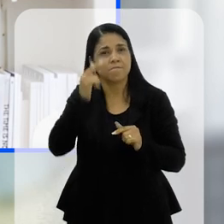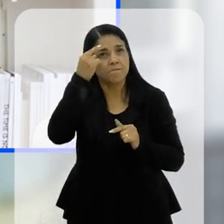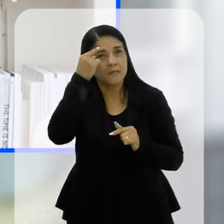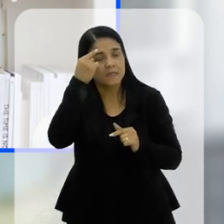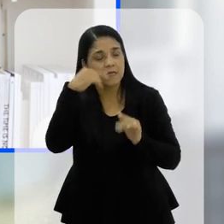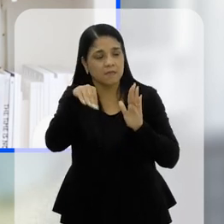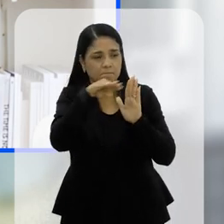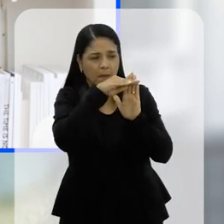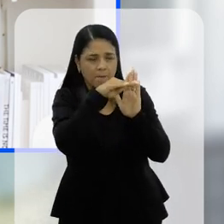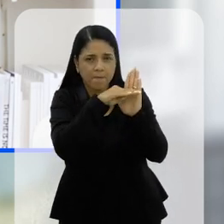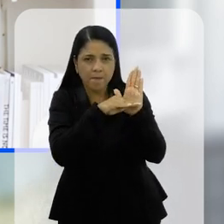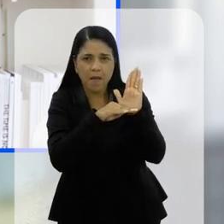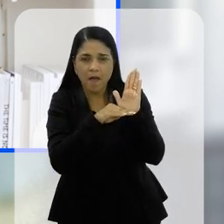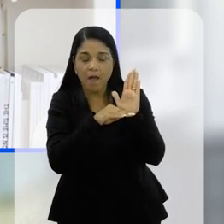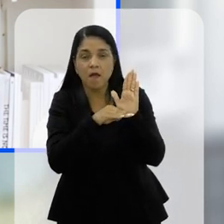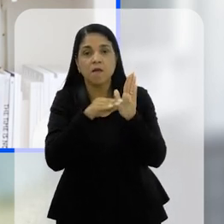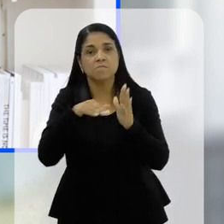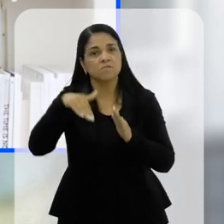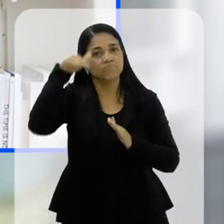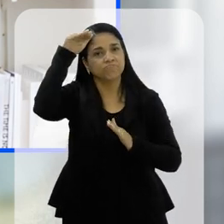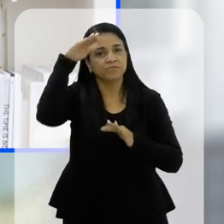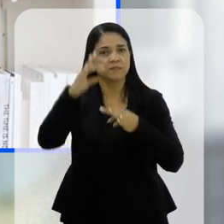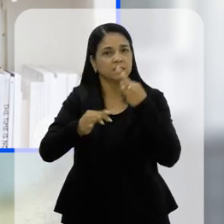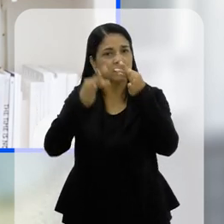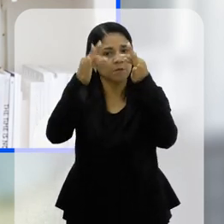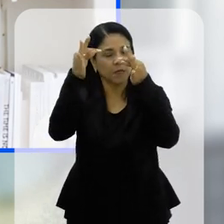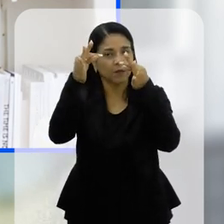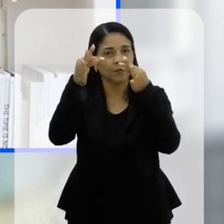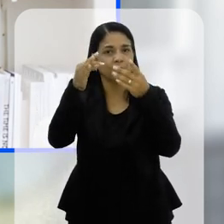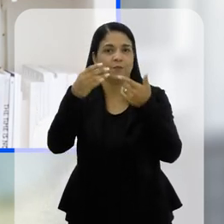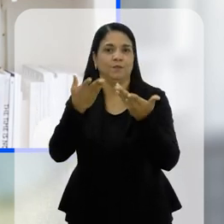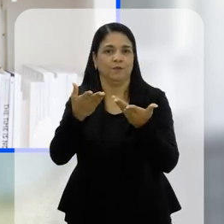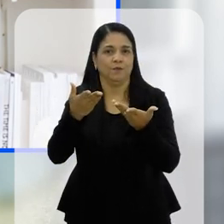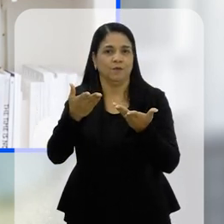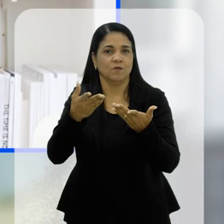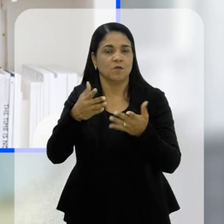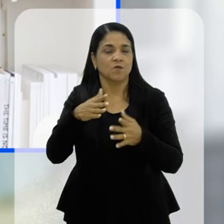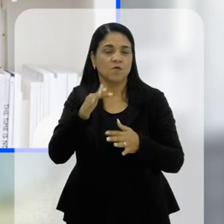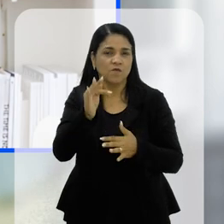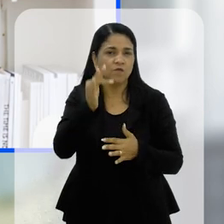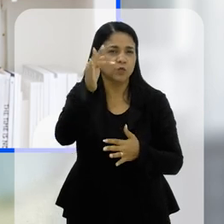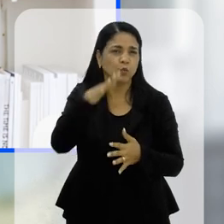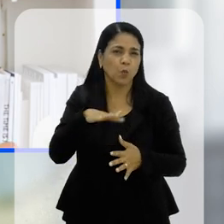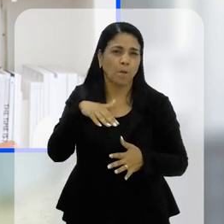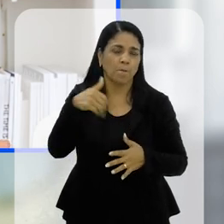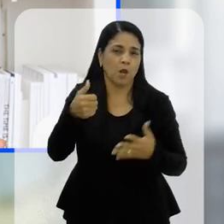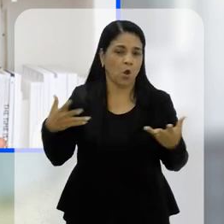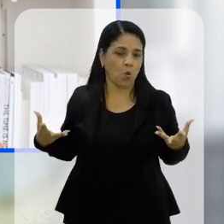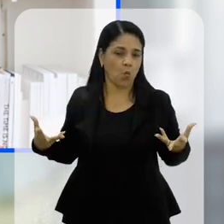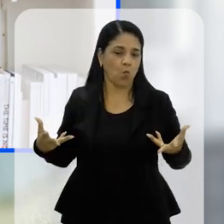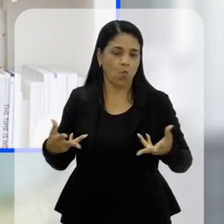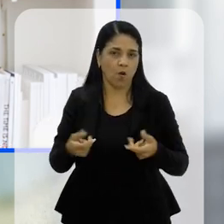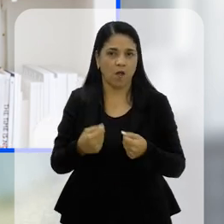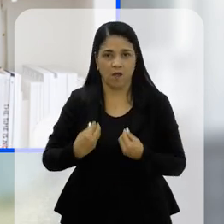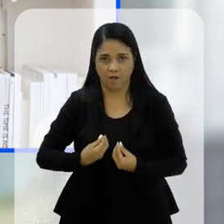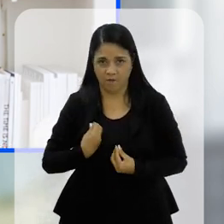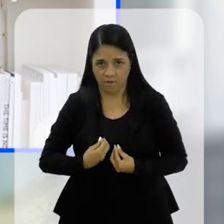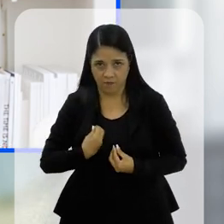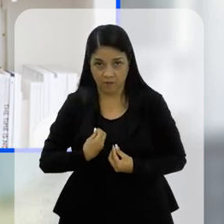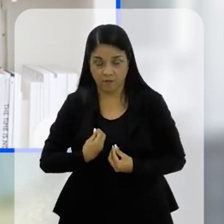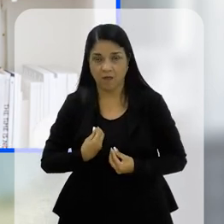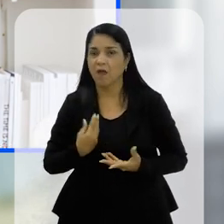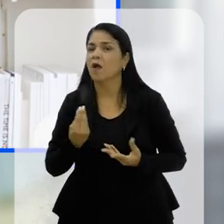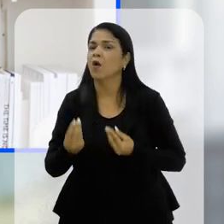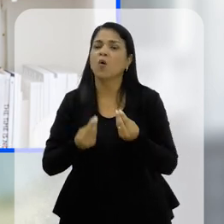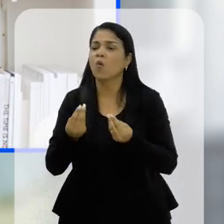Ser pensadas já e pautadas para esses adultos autistas no futuro terem uma melhor qualidade de vida, não isso?